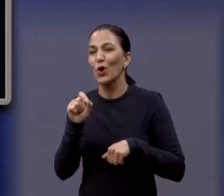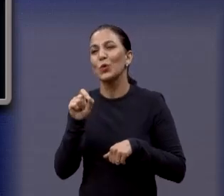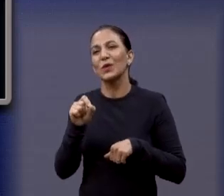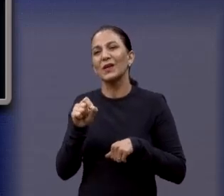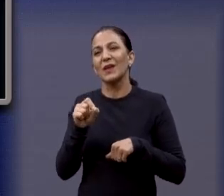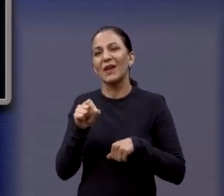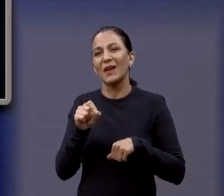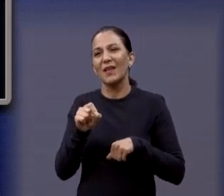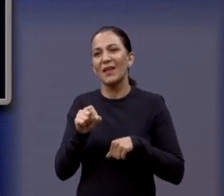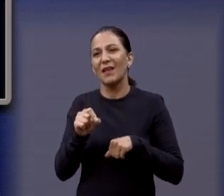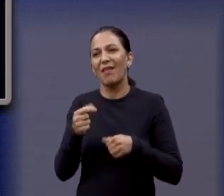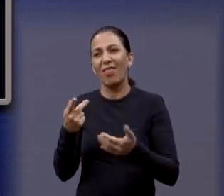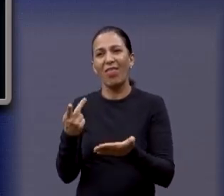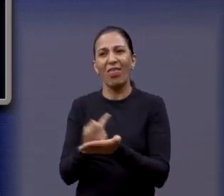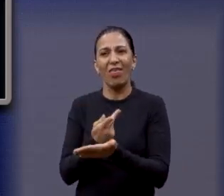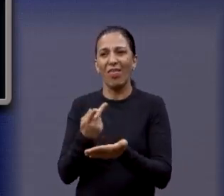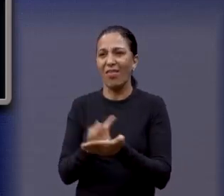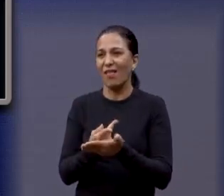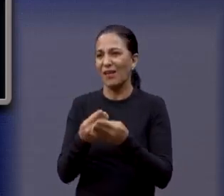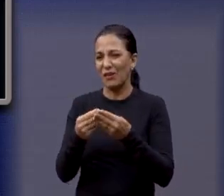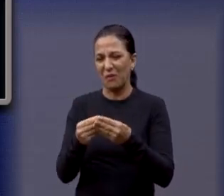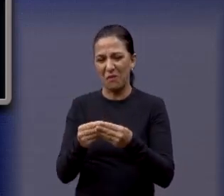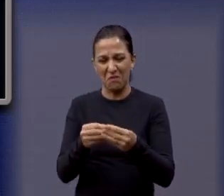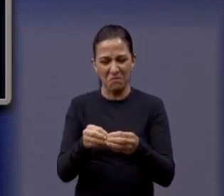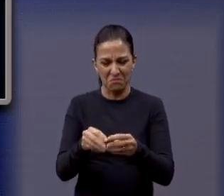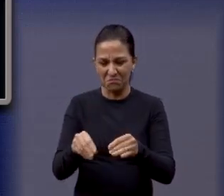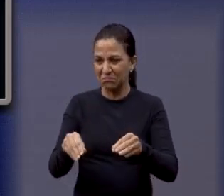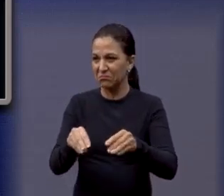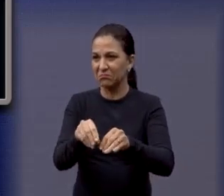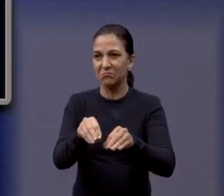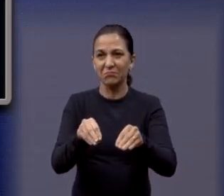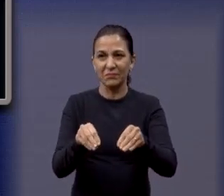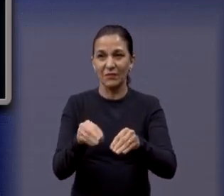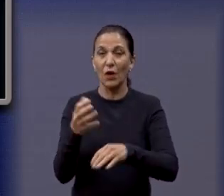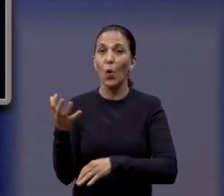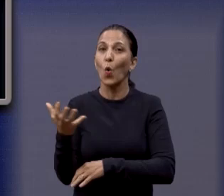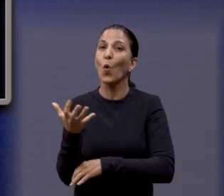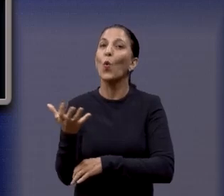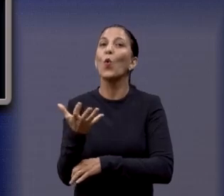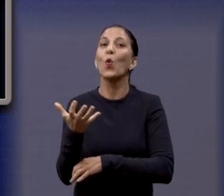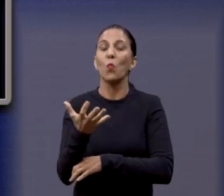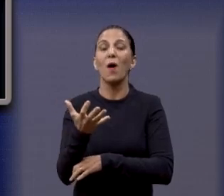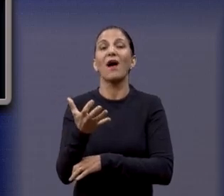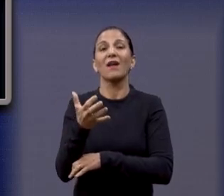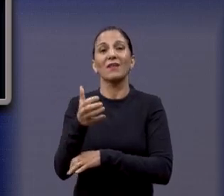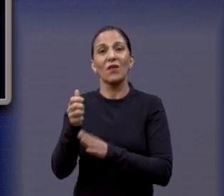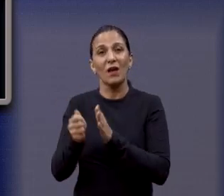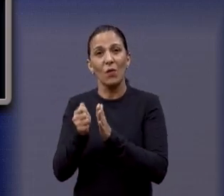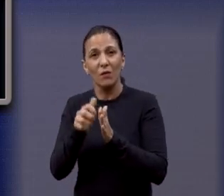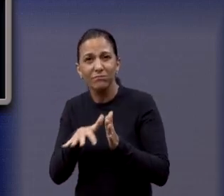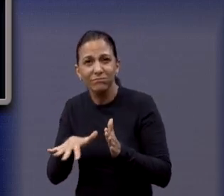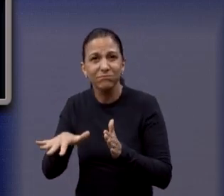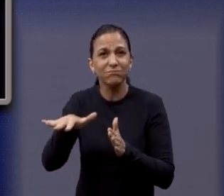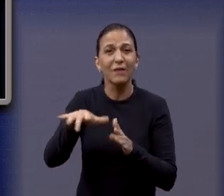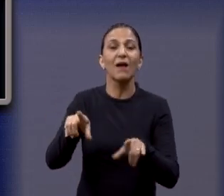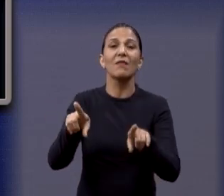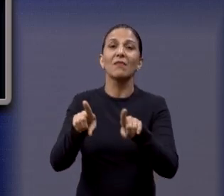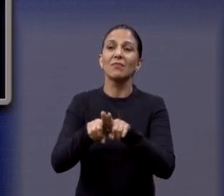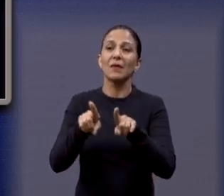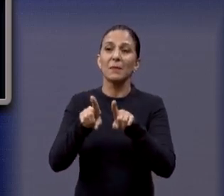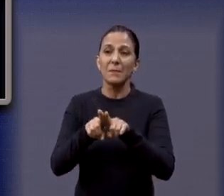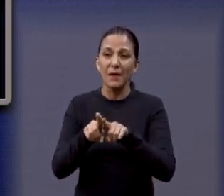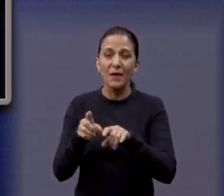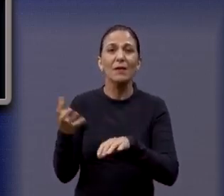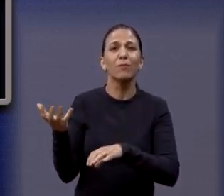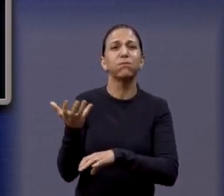está todo esburacado e a questão do Mata Gal, como a nossa cidade de Araraquara, em toda Araraquara, aqui no Botânico também não é